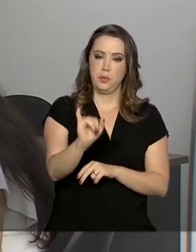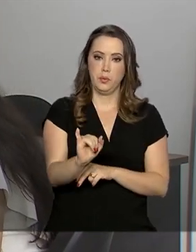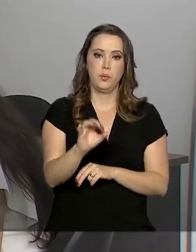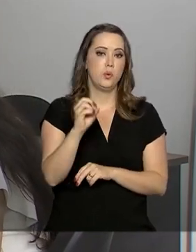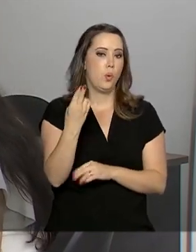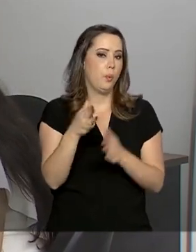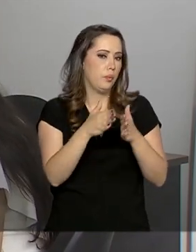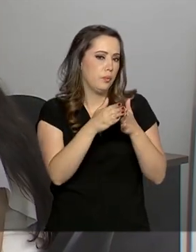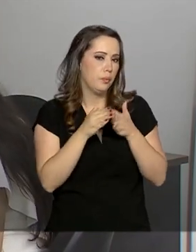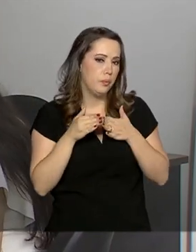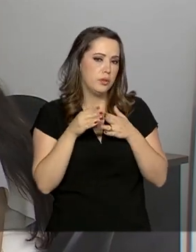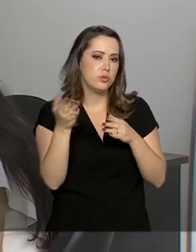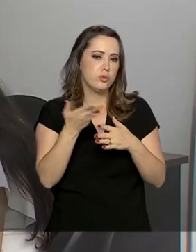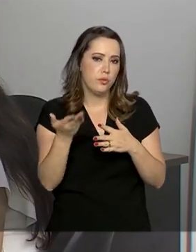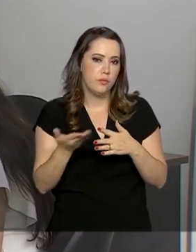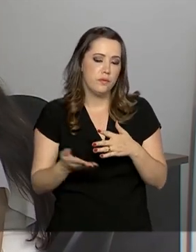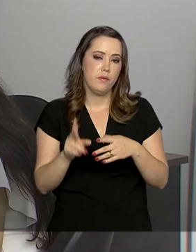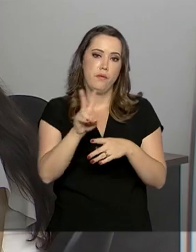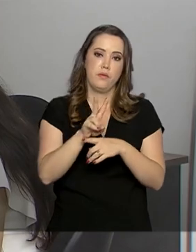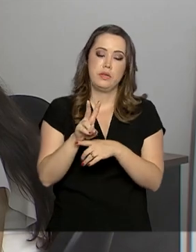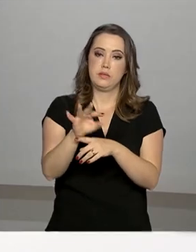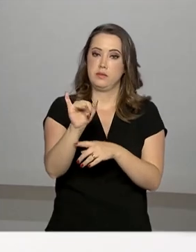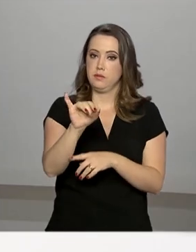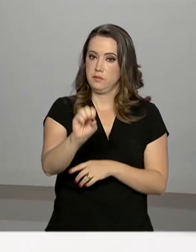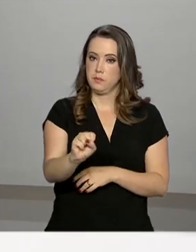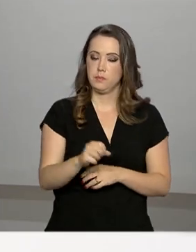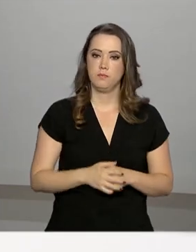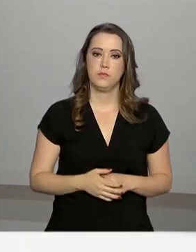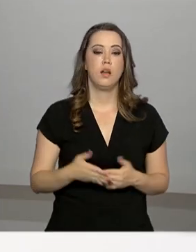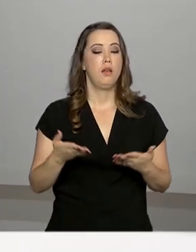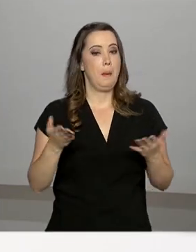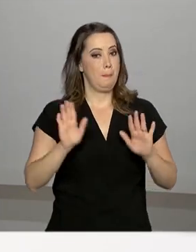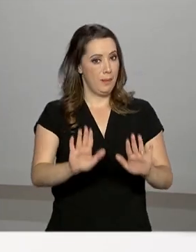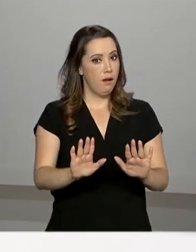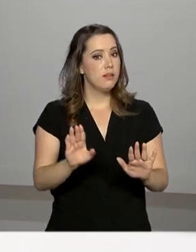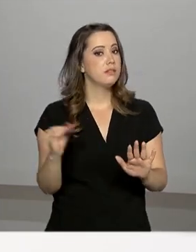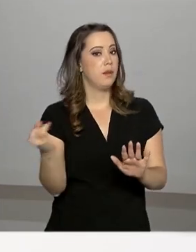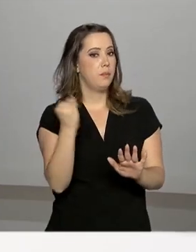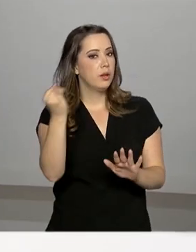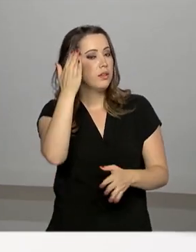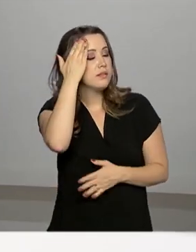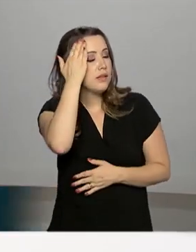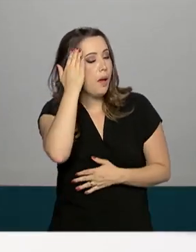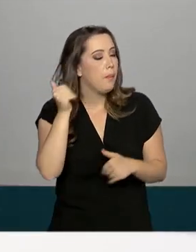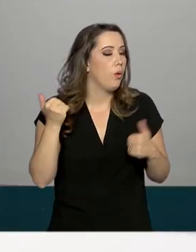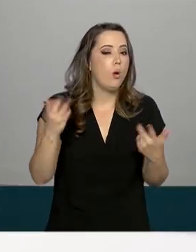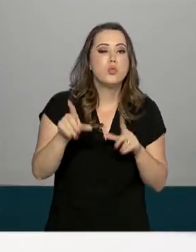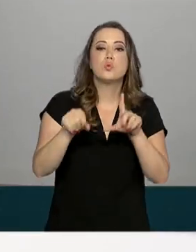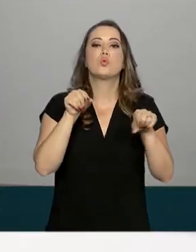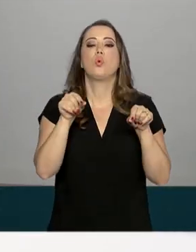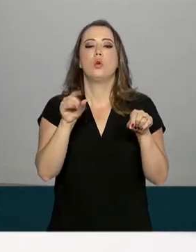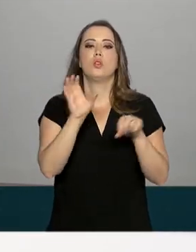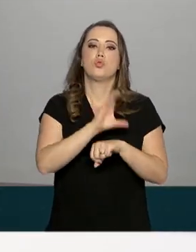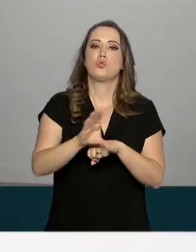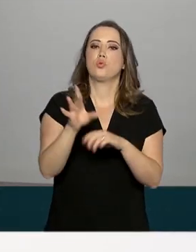ProUni ou solicitar o financiamento estudantil pelo FIES. Agora é muito importante ele saber quais são as opções dele de curso.